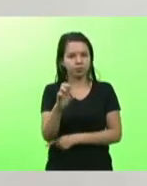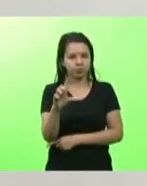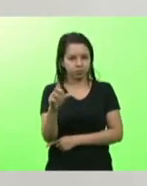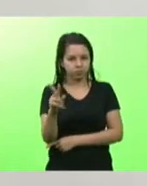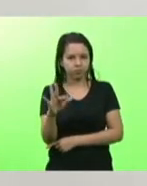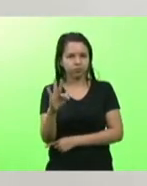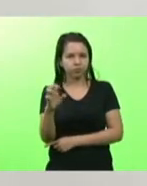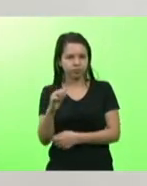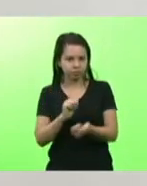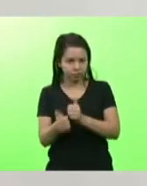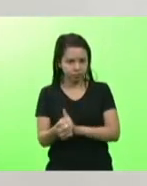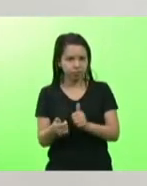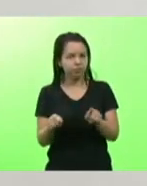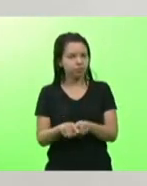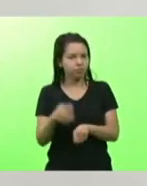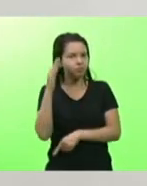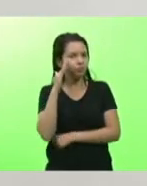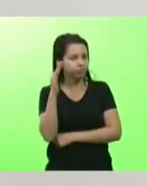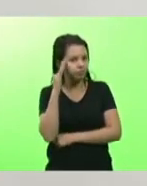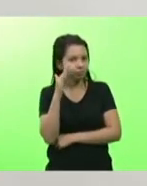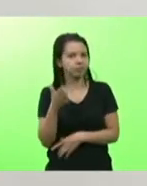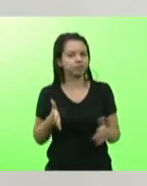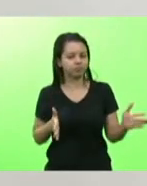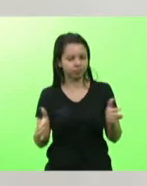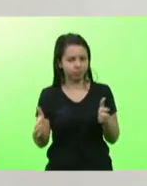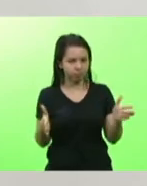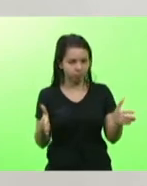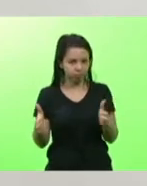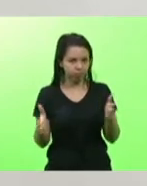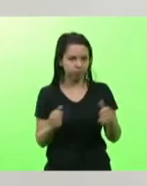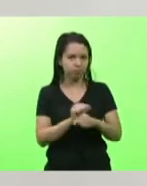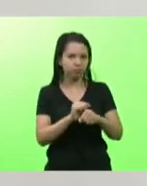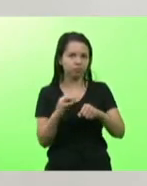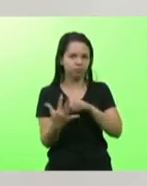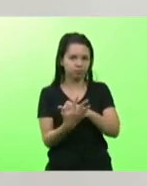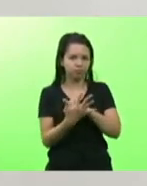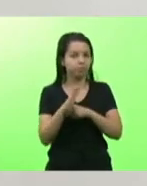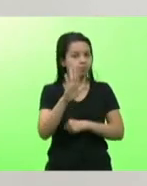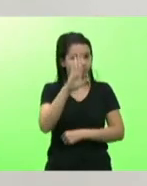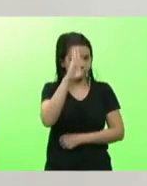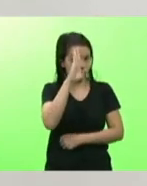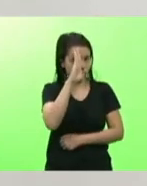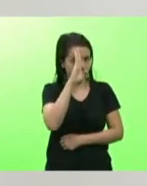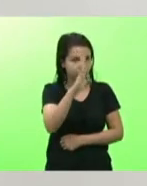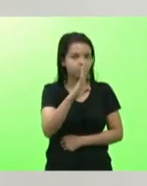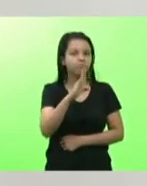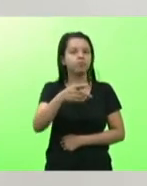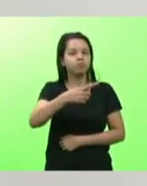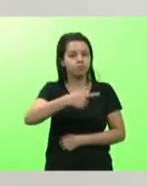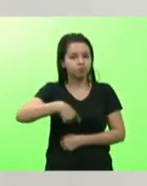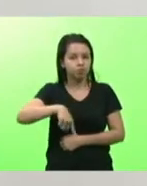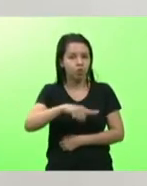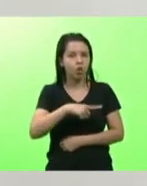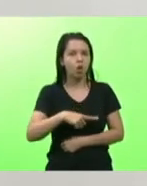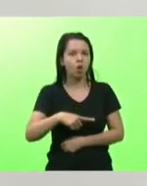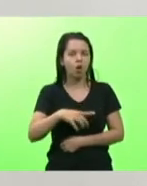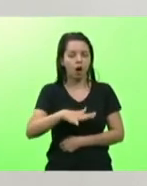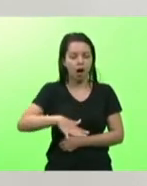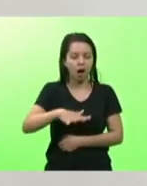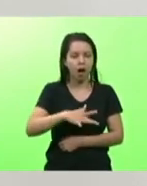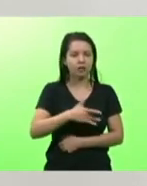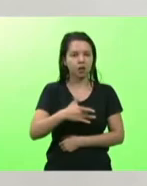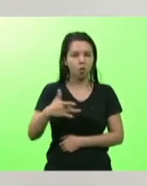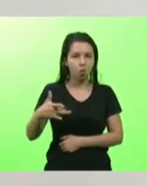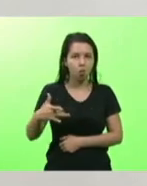entenderem esse momento de pandemia mas principalmente que a nossa área a área da saúde a área do